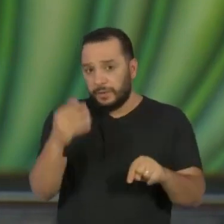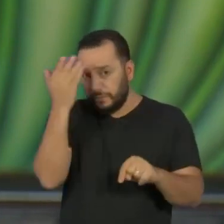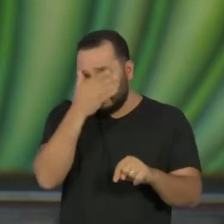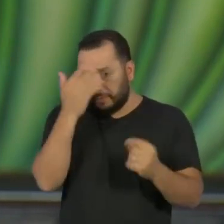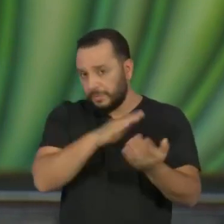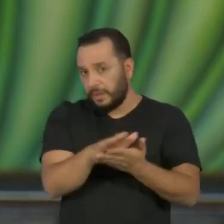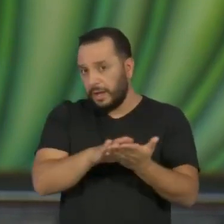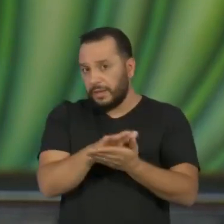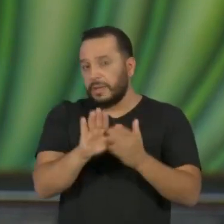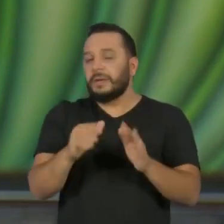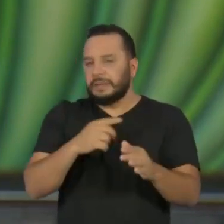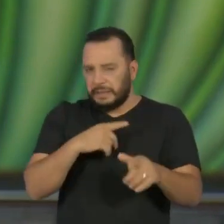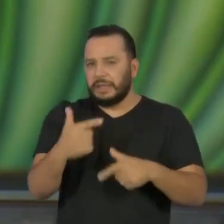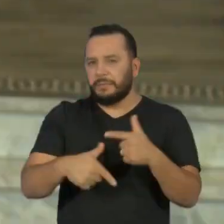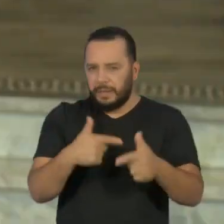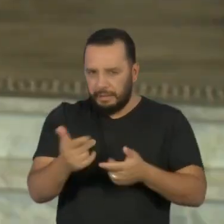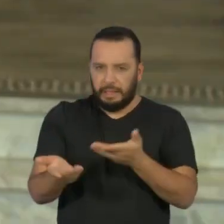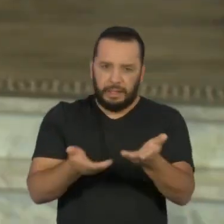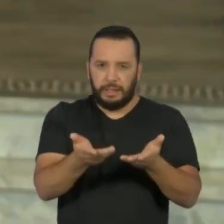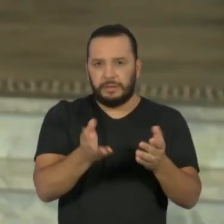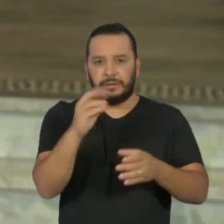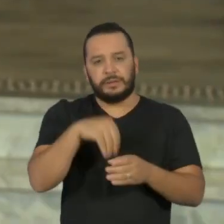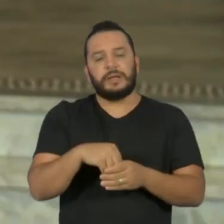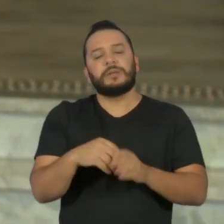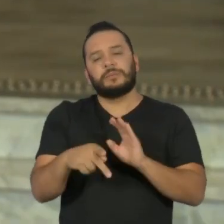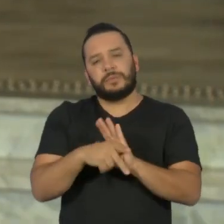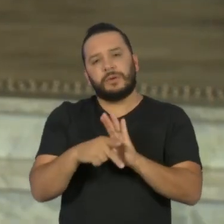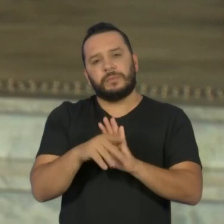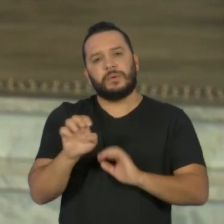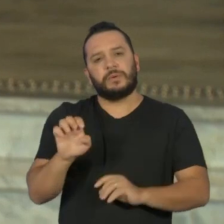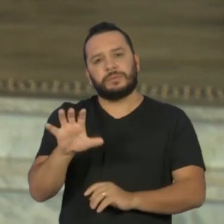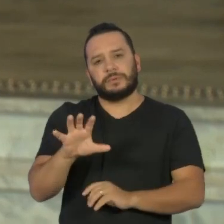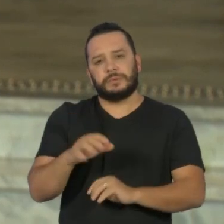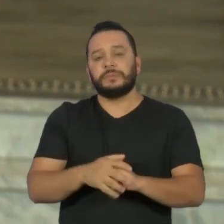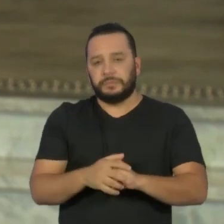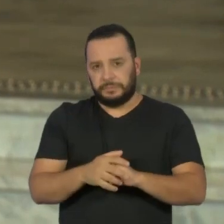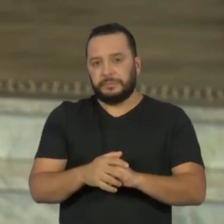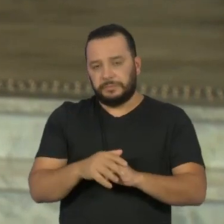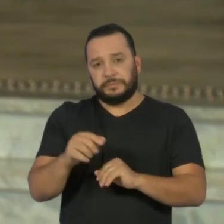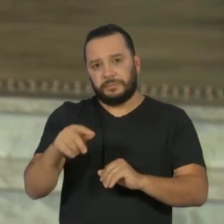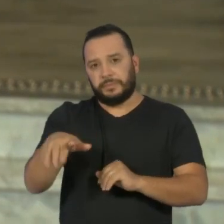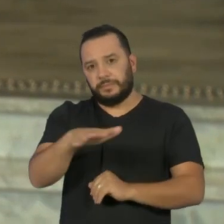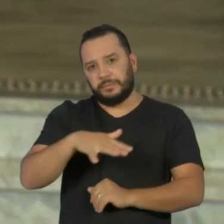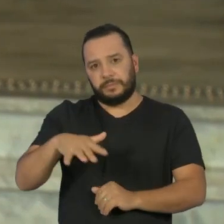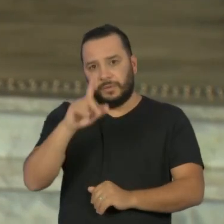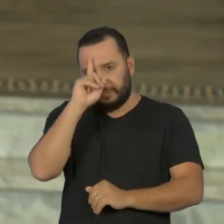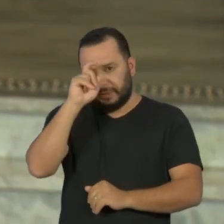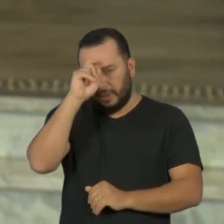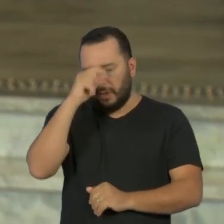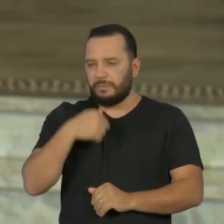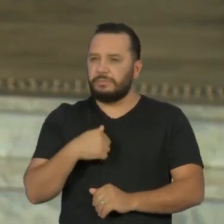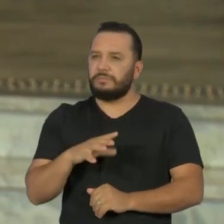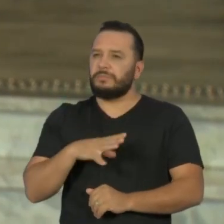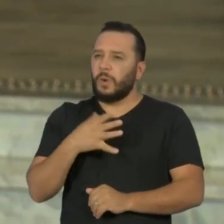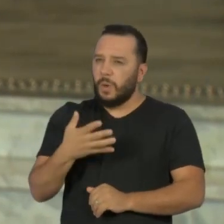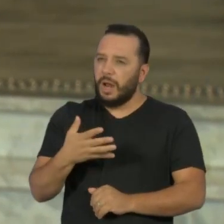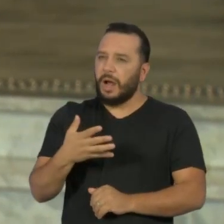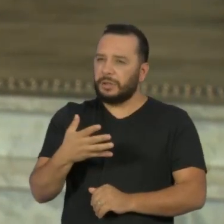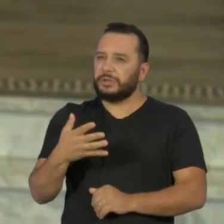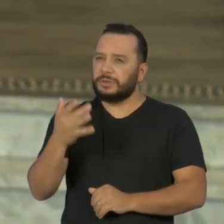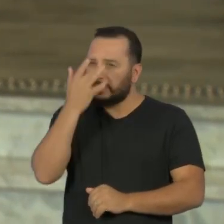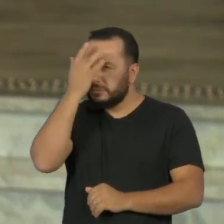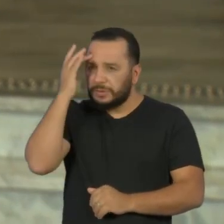lutando dentro dos hospitais. Bravura dos nossos colaboradores na linha de frente e bravura de nossos